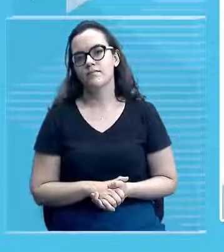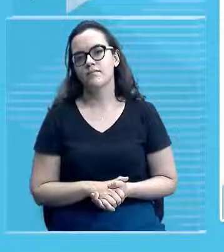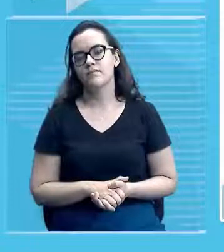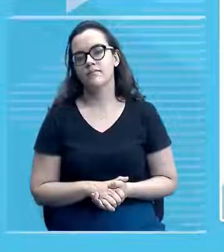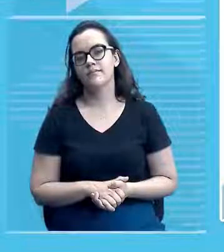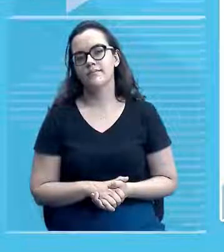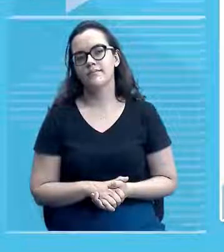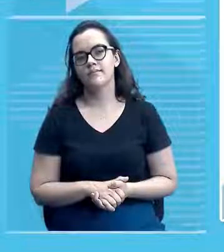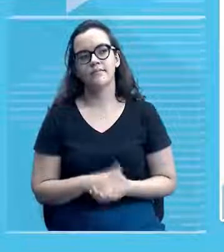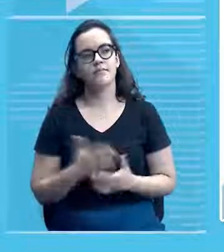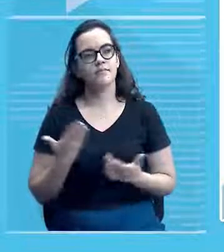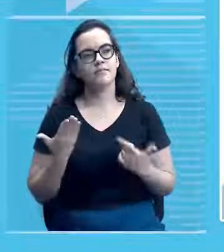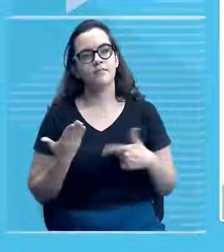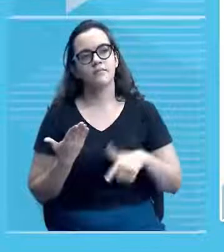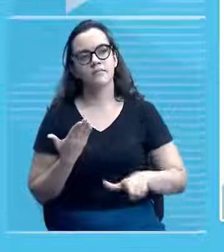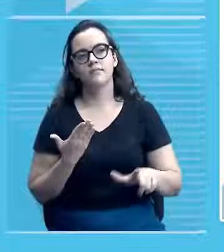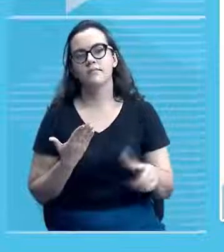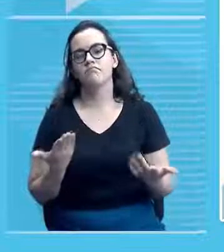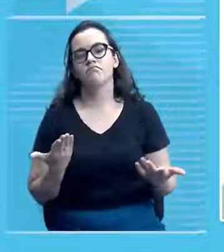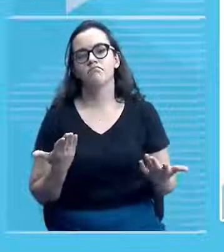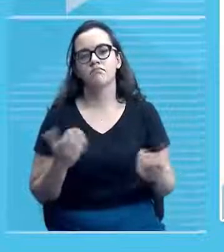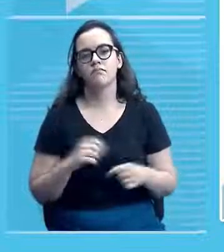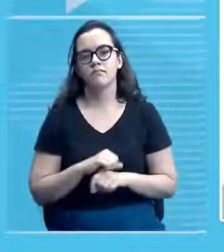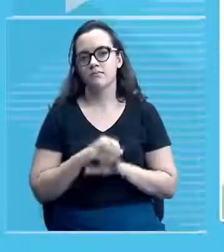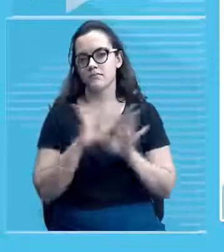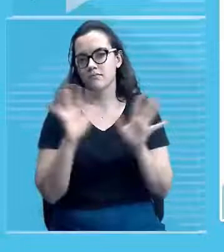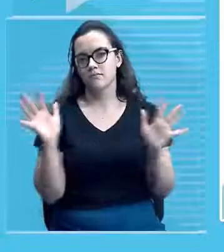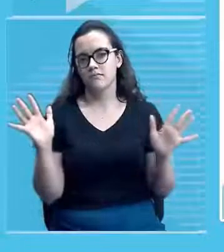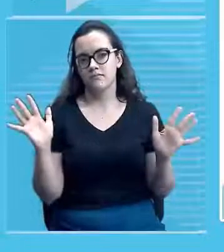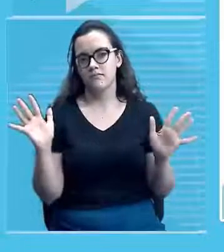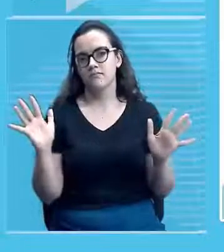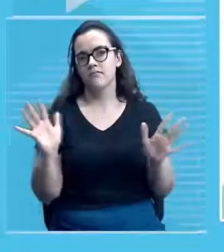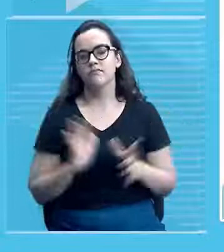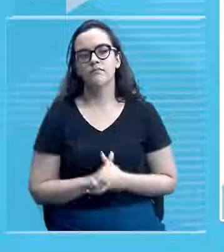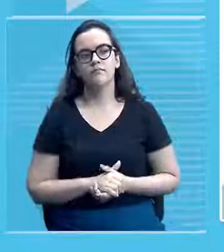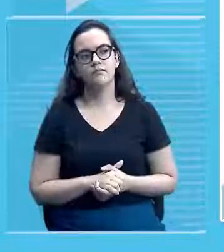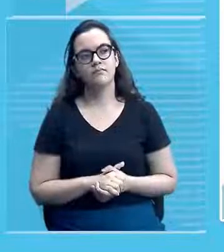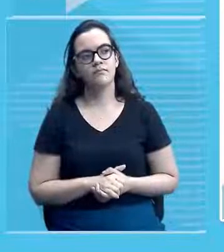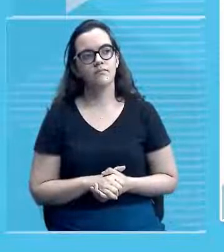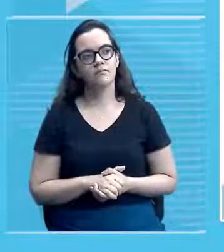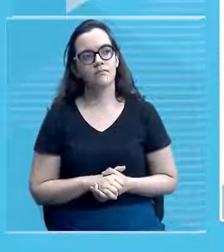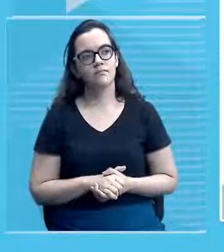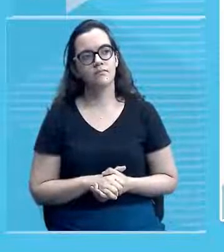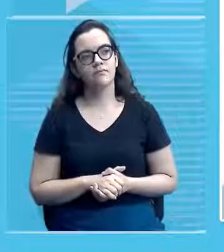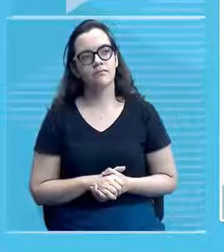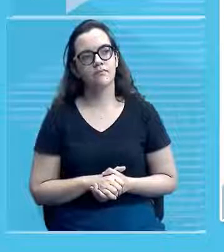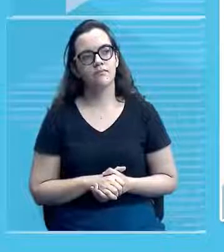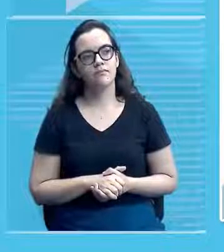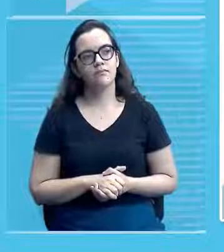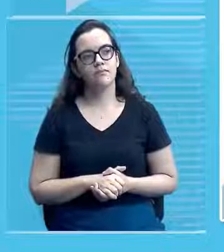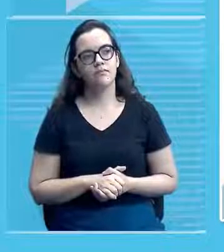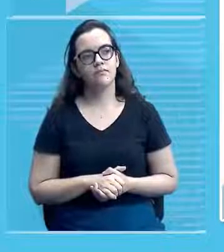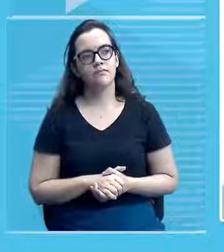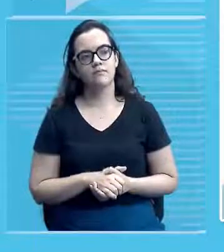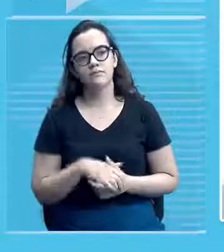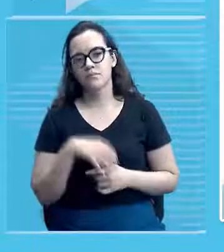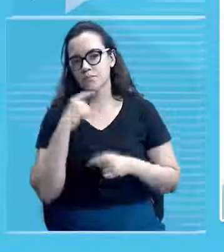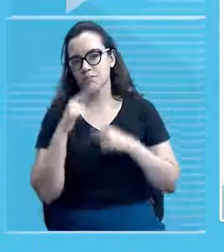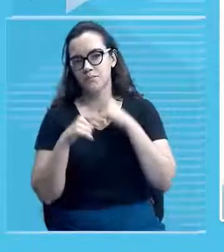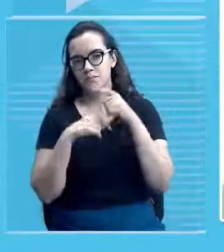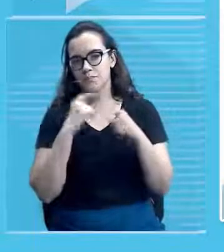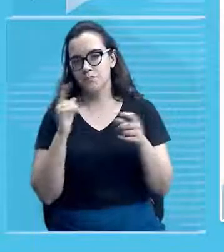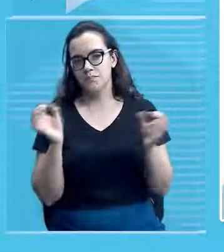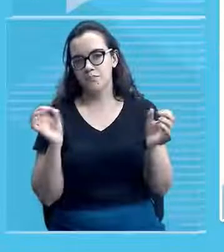Então, vamos avançar, né? Pelo visto que está tudo claro, não há dúvidas.